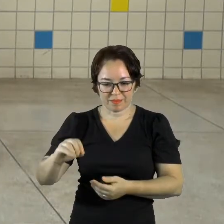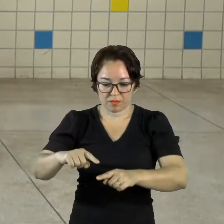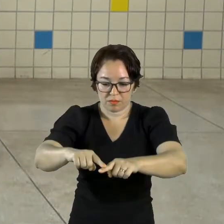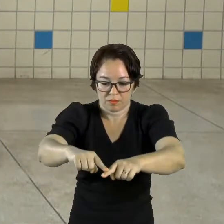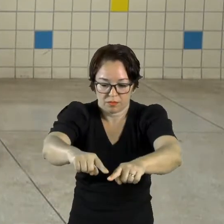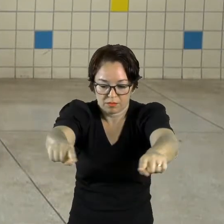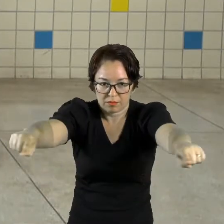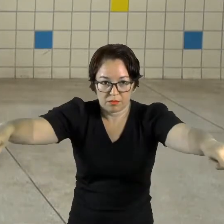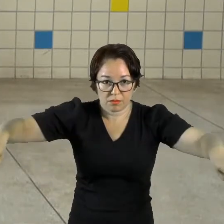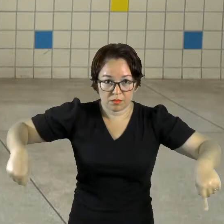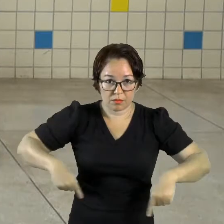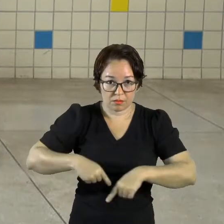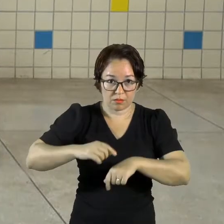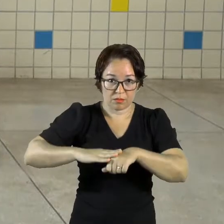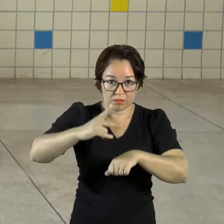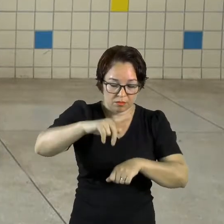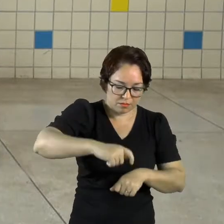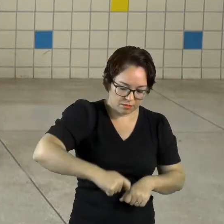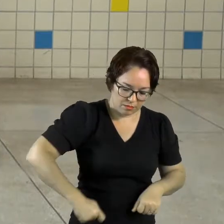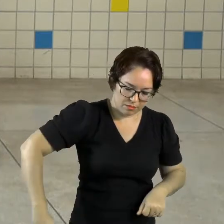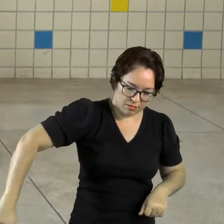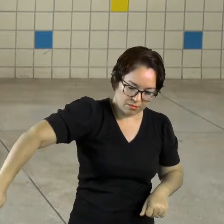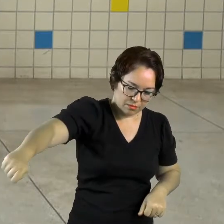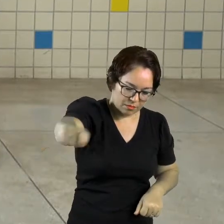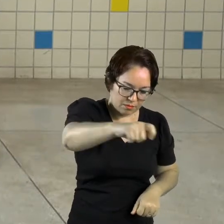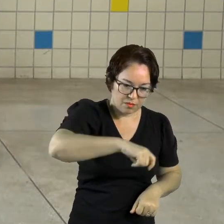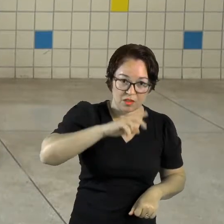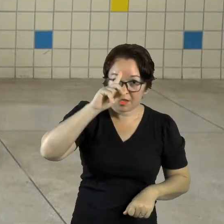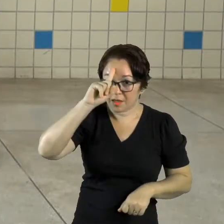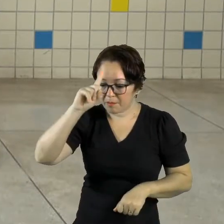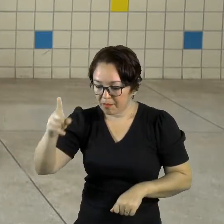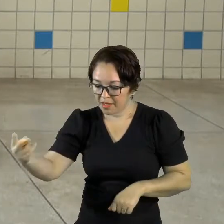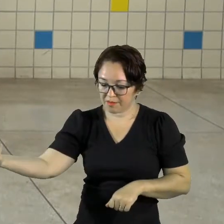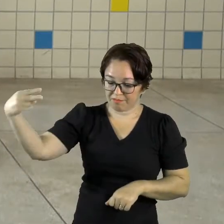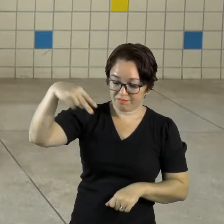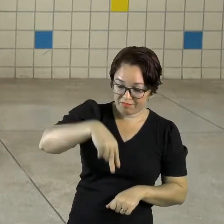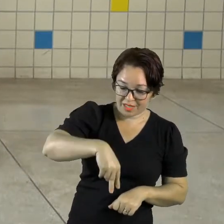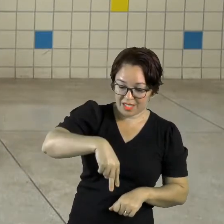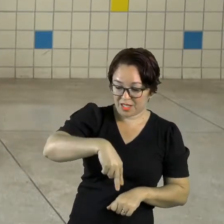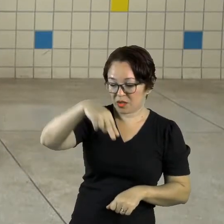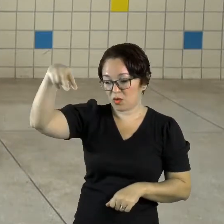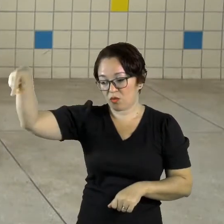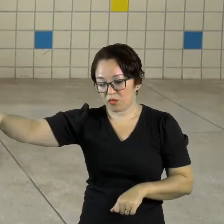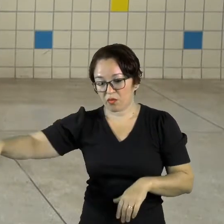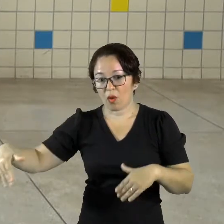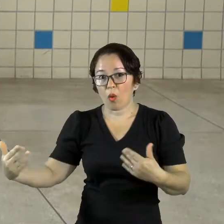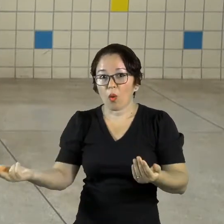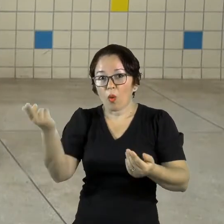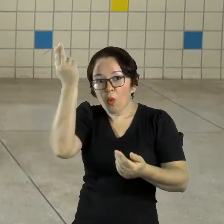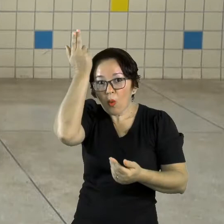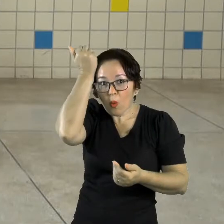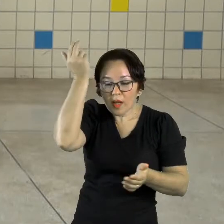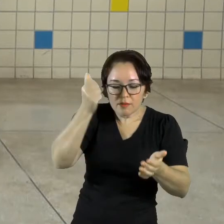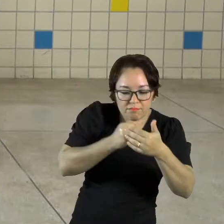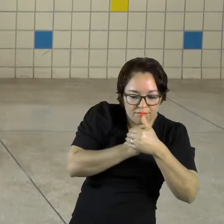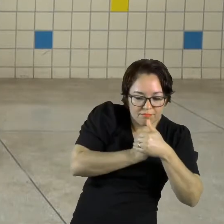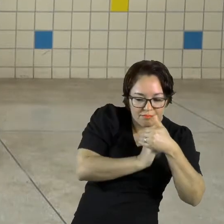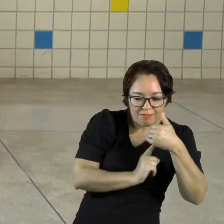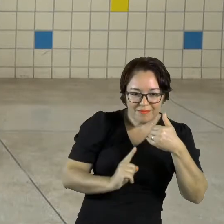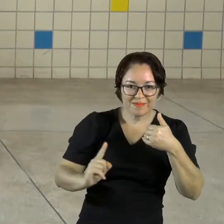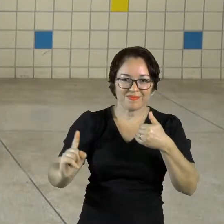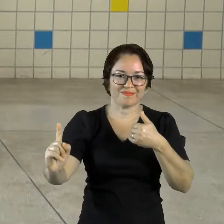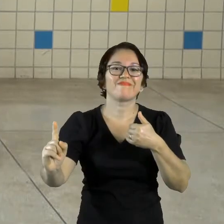comando para a sua criança Como? Dentro, fora ou coelhinho saiu da toca Tenho